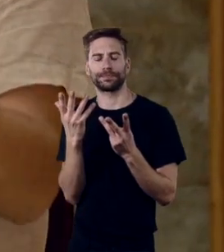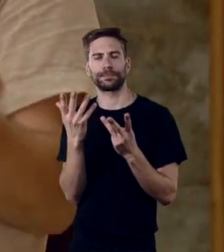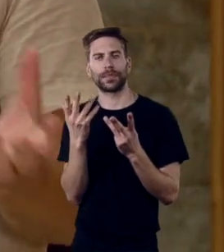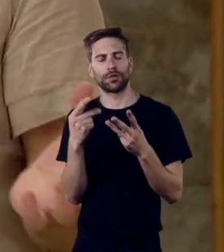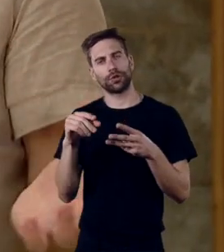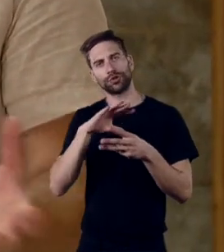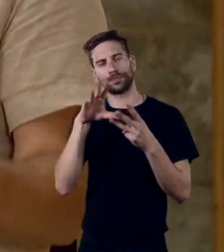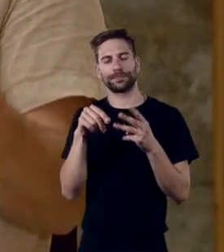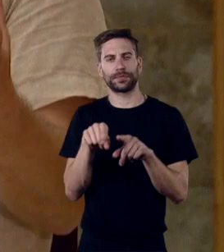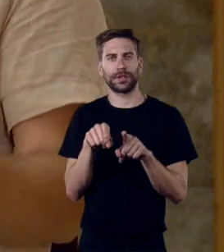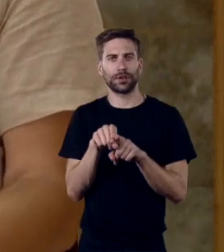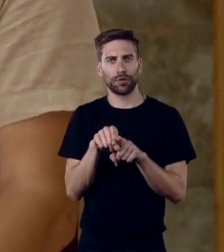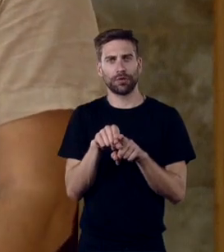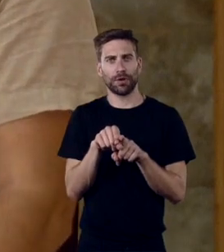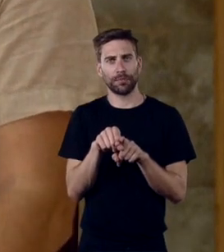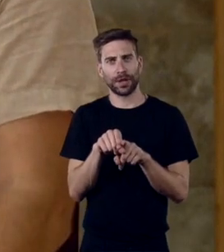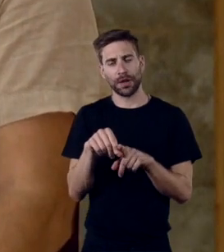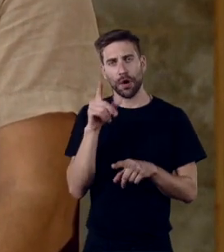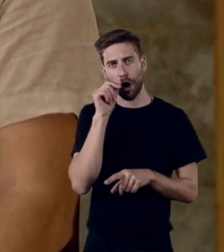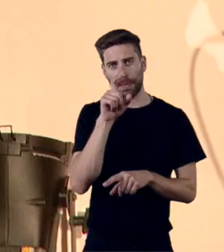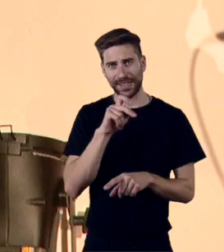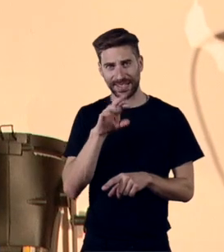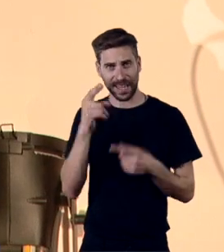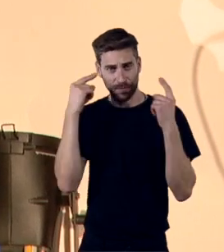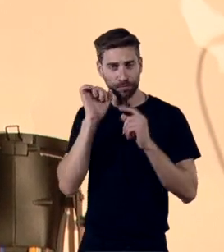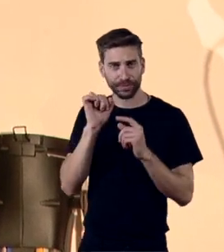apanhado, digamos, da história musical do Zeca Afonso.